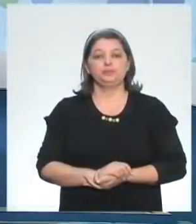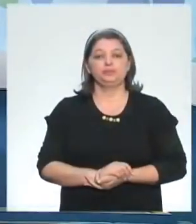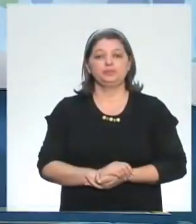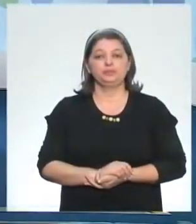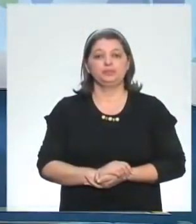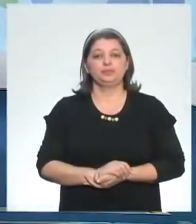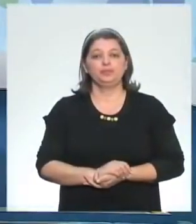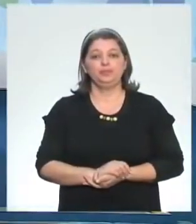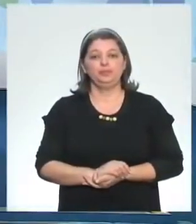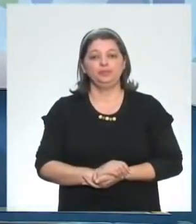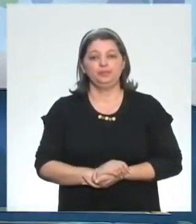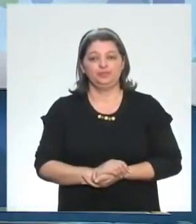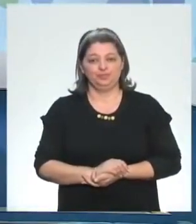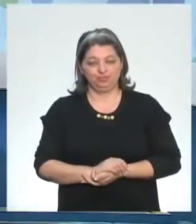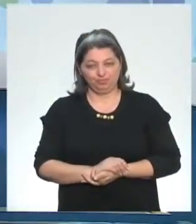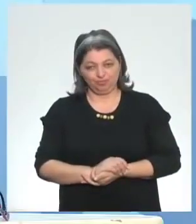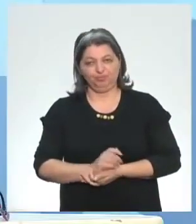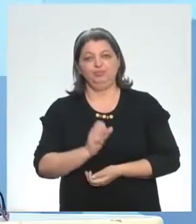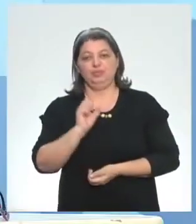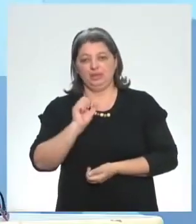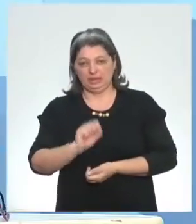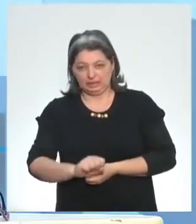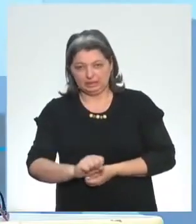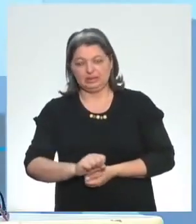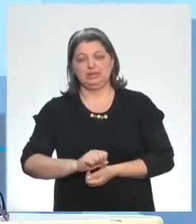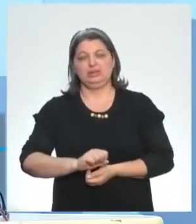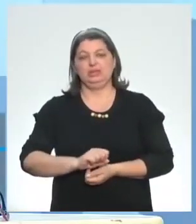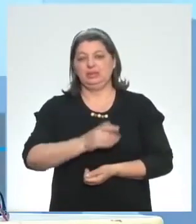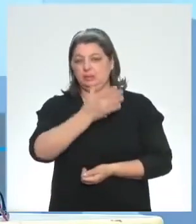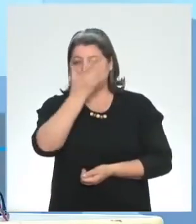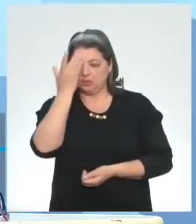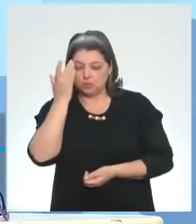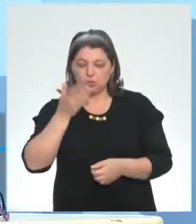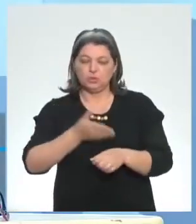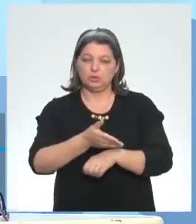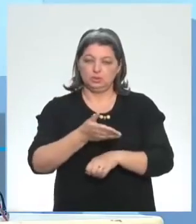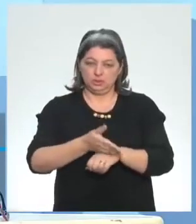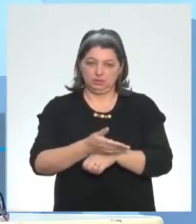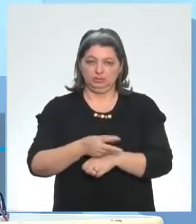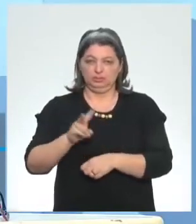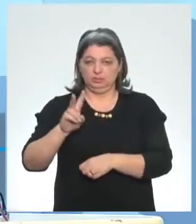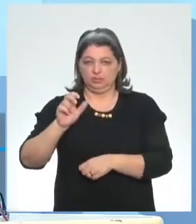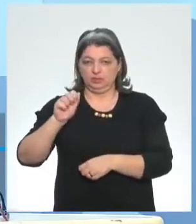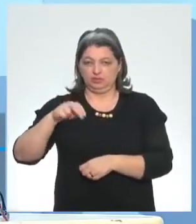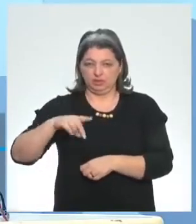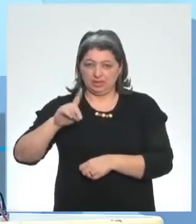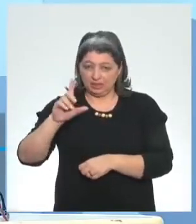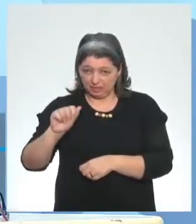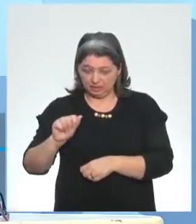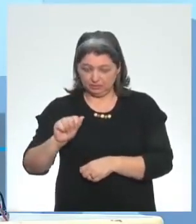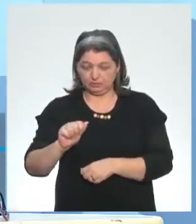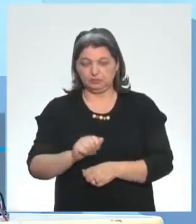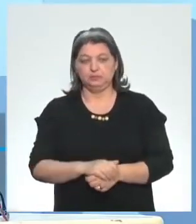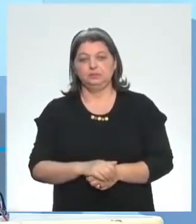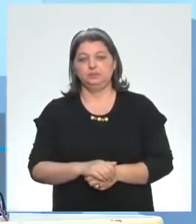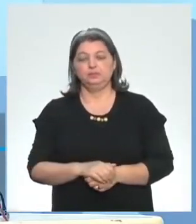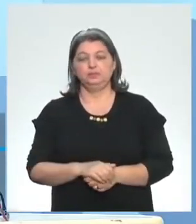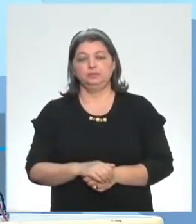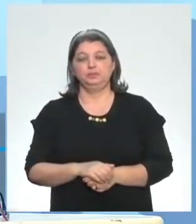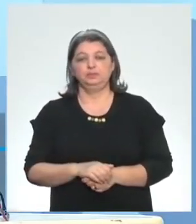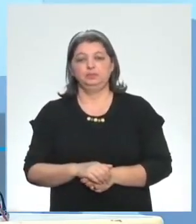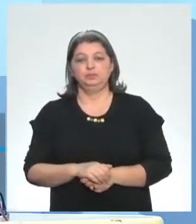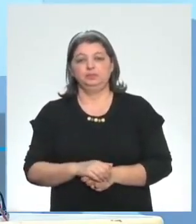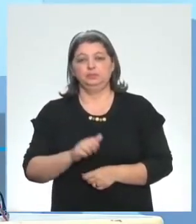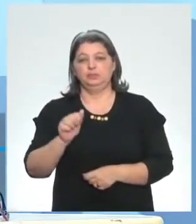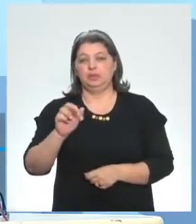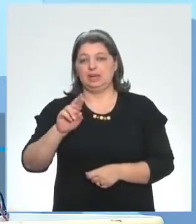And then, Erika Hauser. Yes, some participants here. For example, a Vanda Araújo, No, I Haven't. A